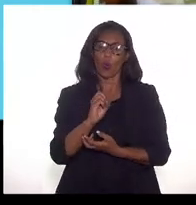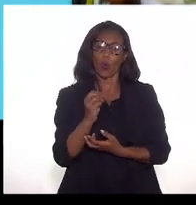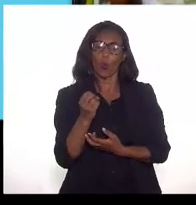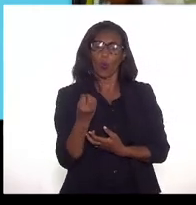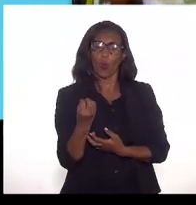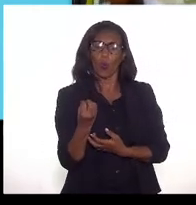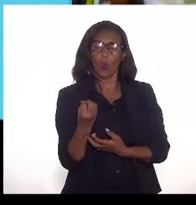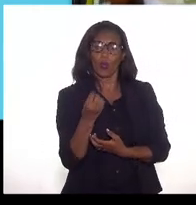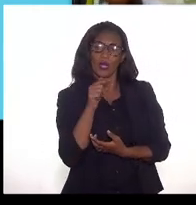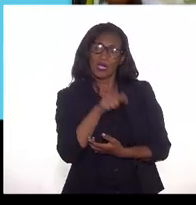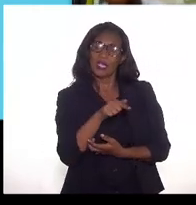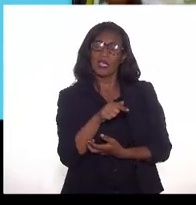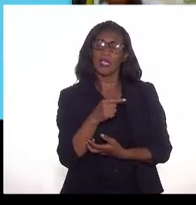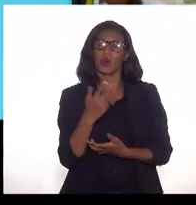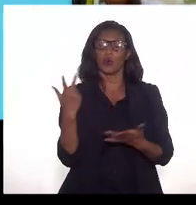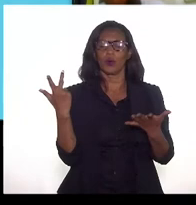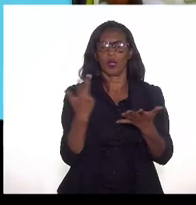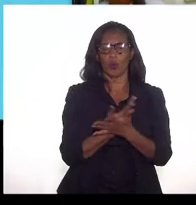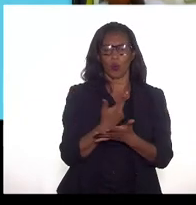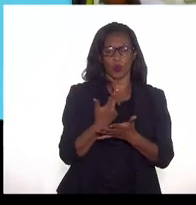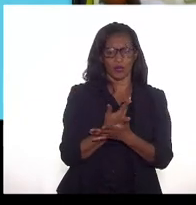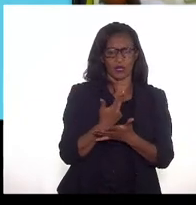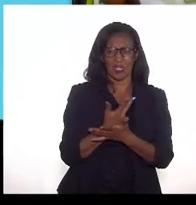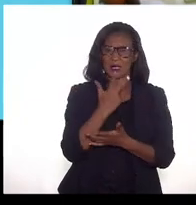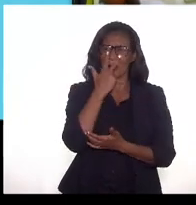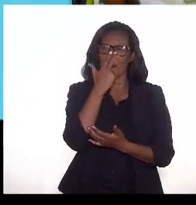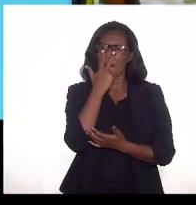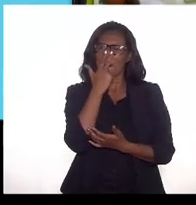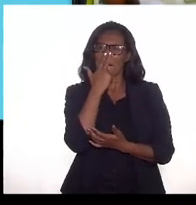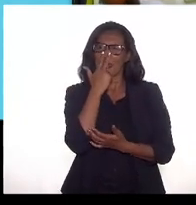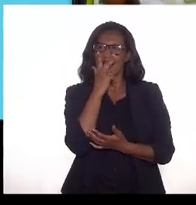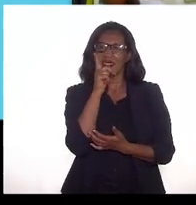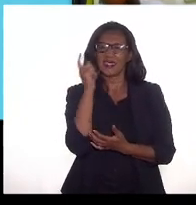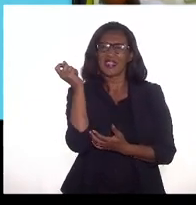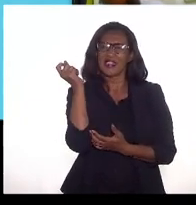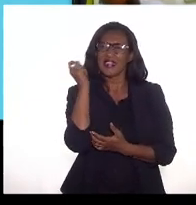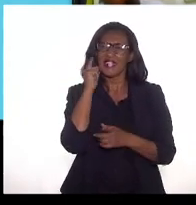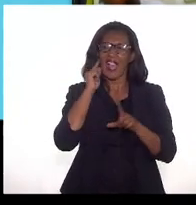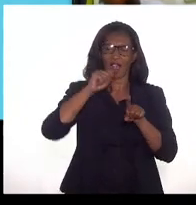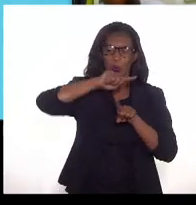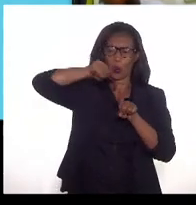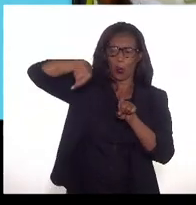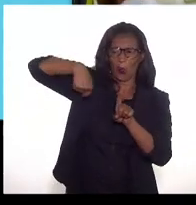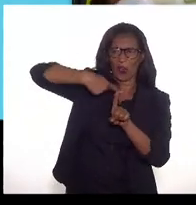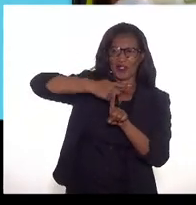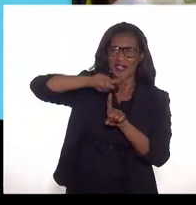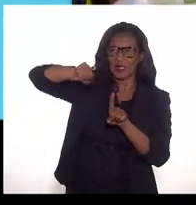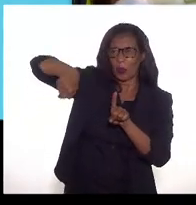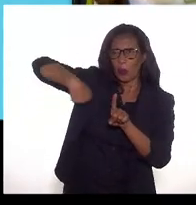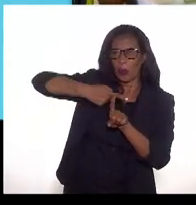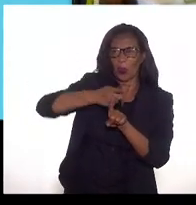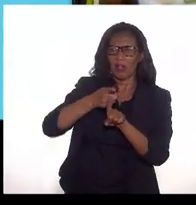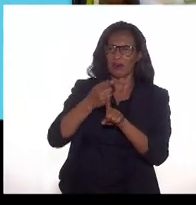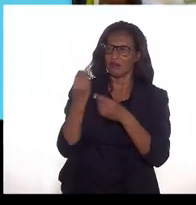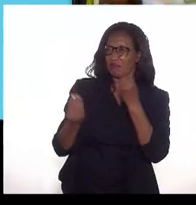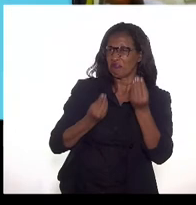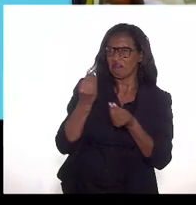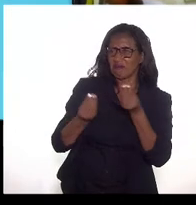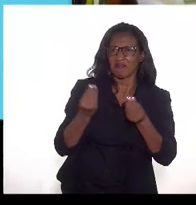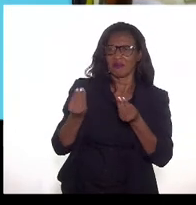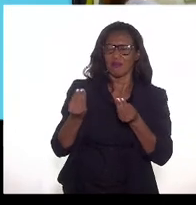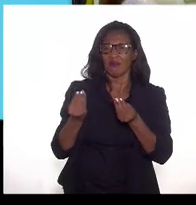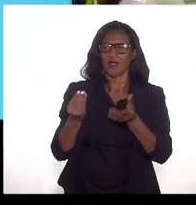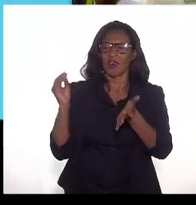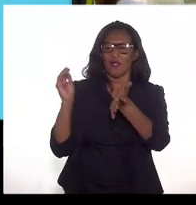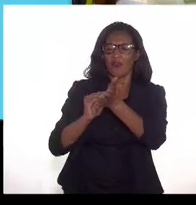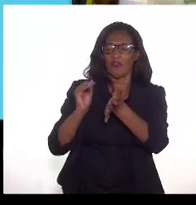gato meio que corre atrás do rabo não se constrói infraestrutura porque